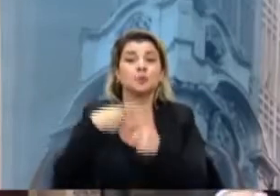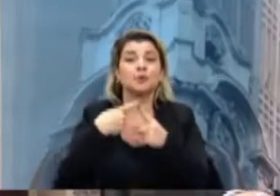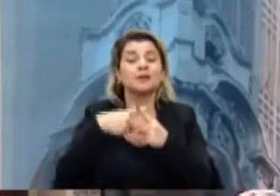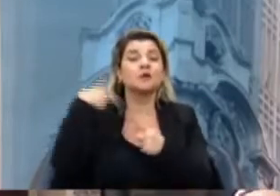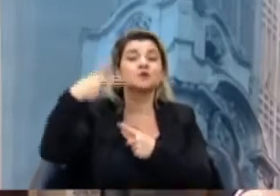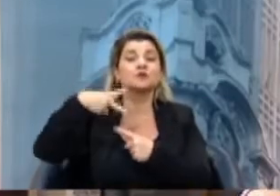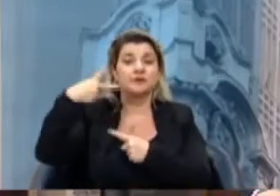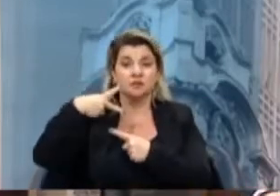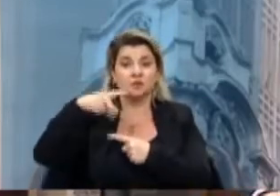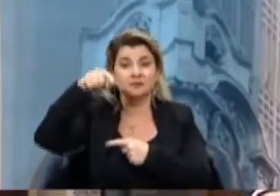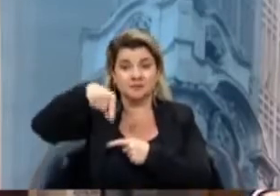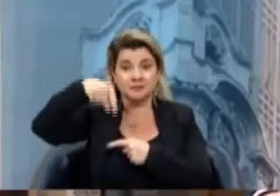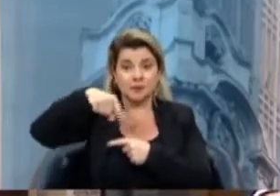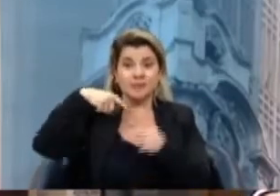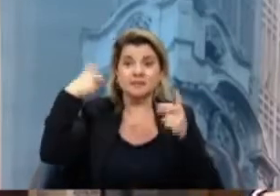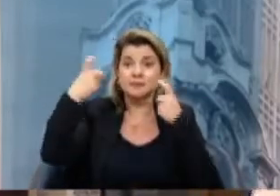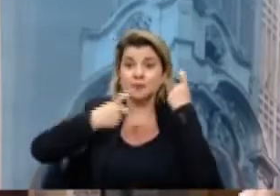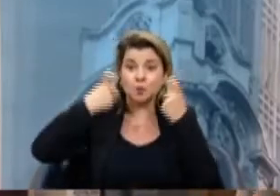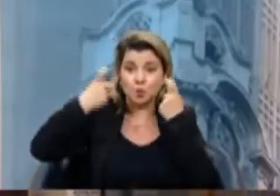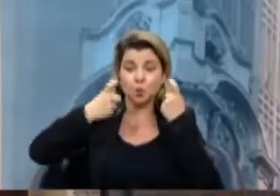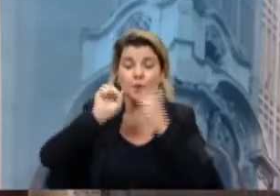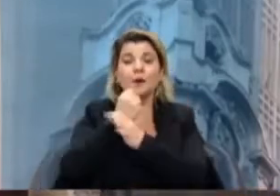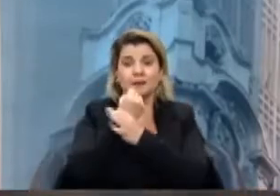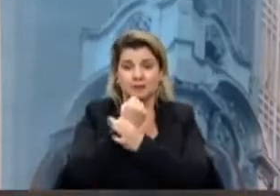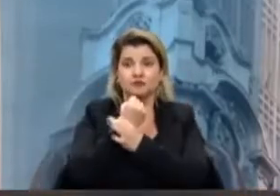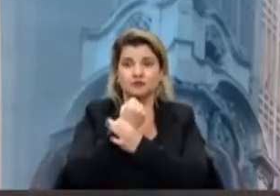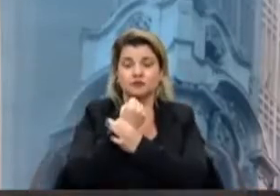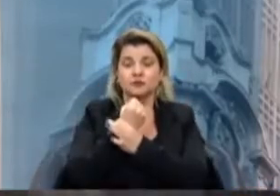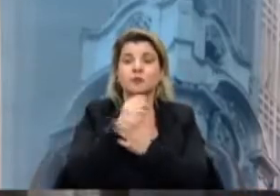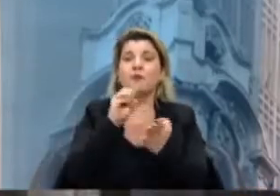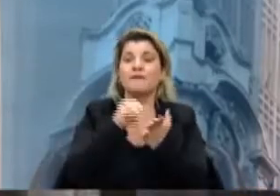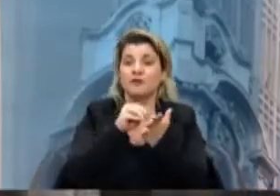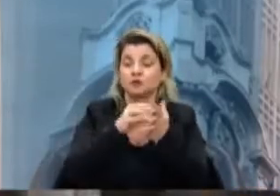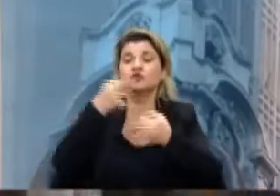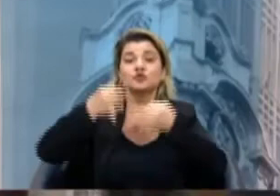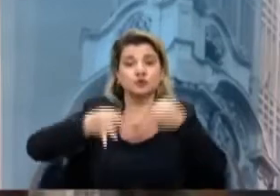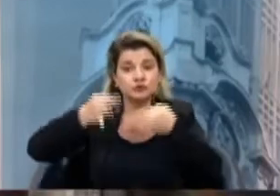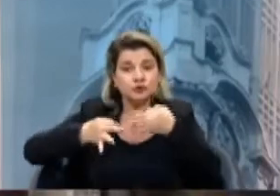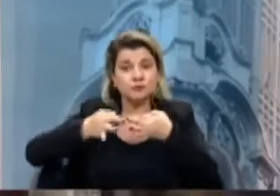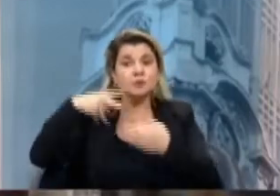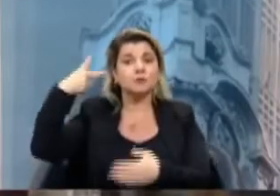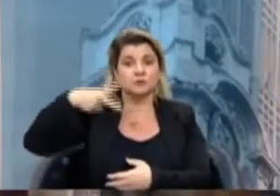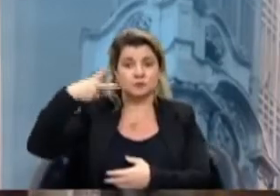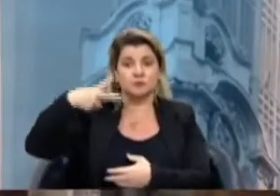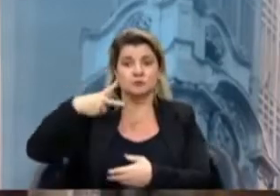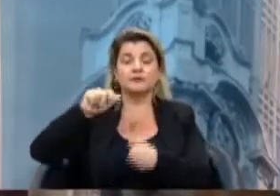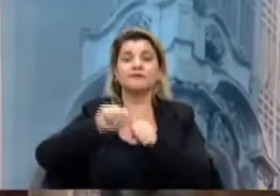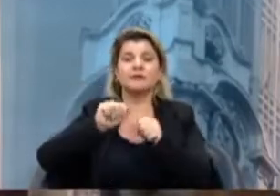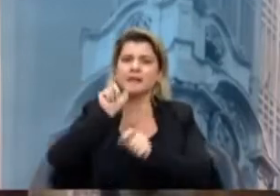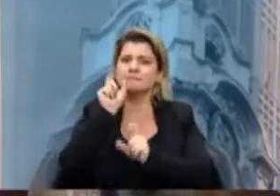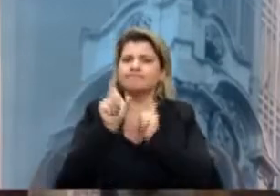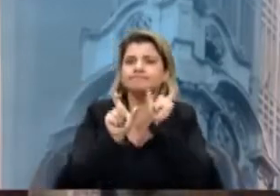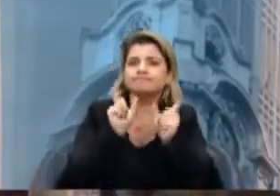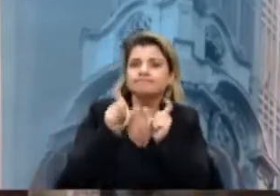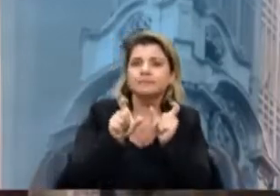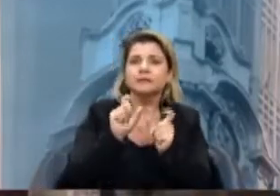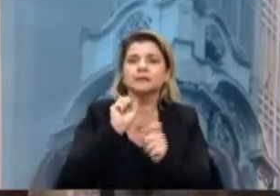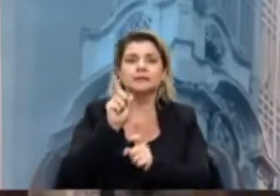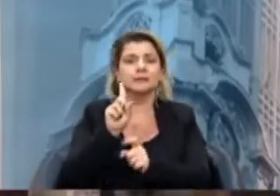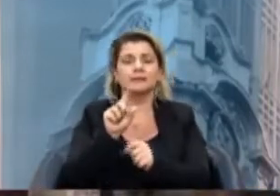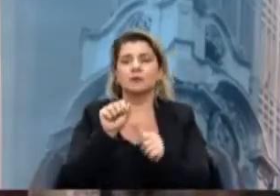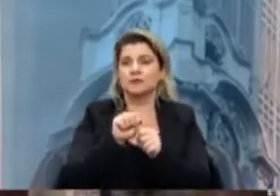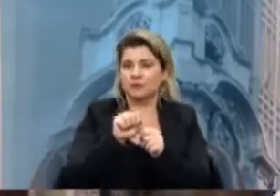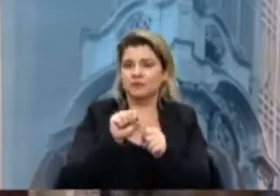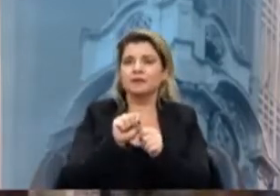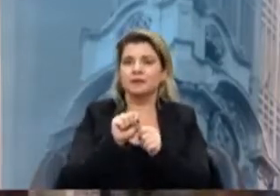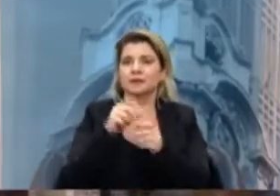aqui estão se preocupam com essas garantias. Então, é injusto com esses vereadores fazer acusações que não são afeitas à